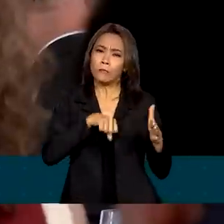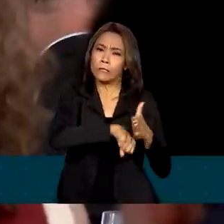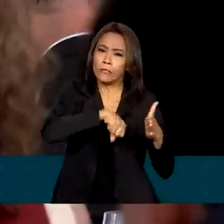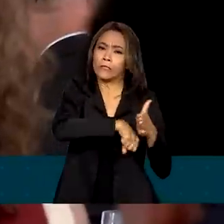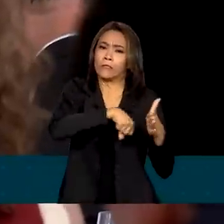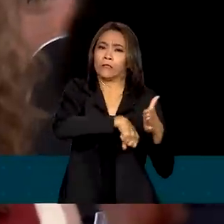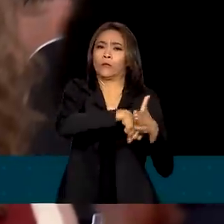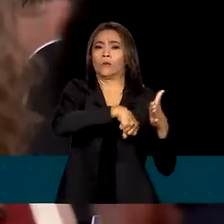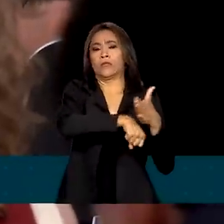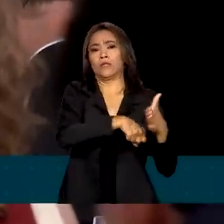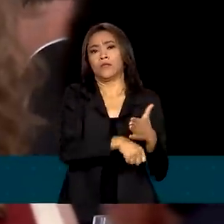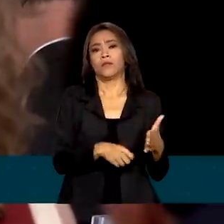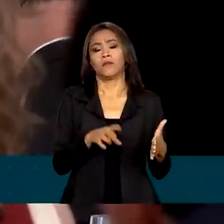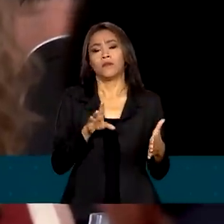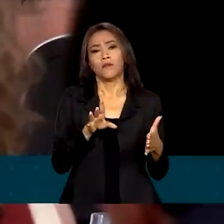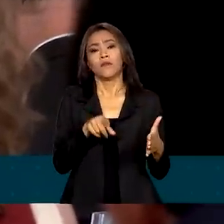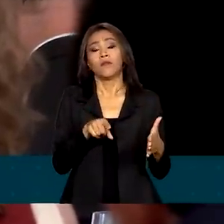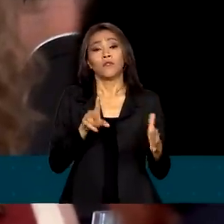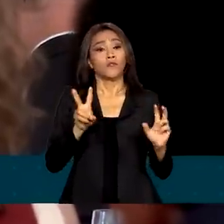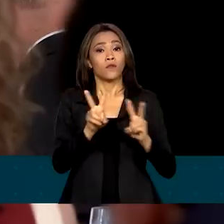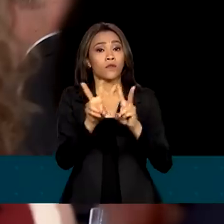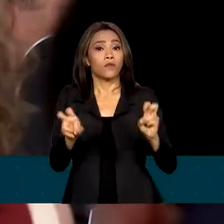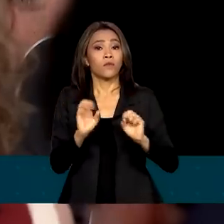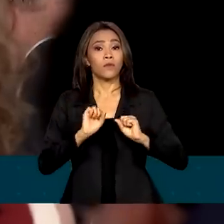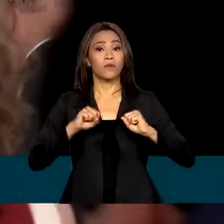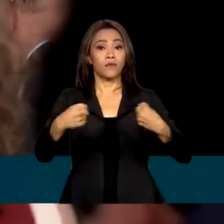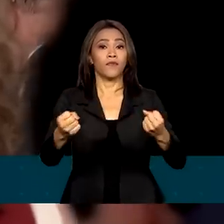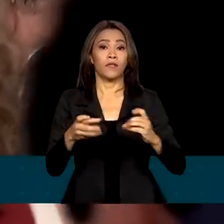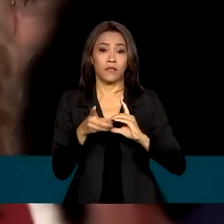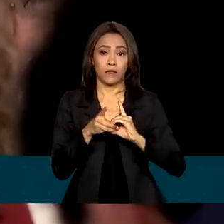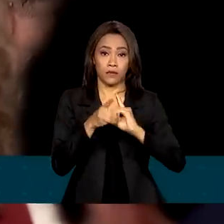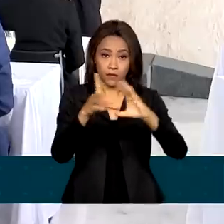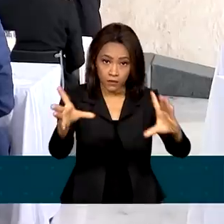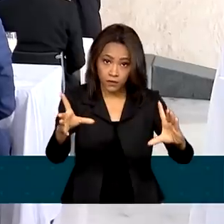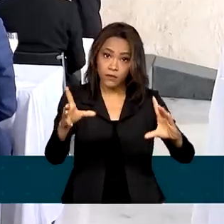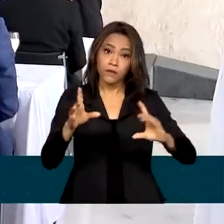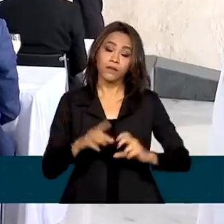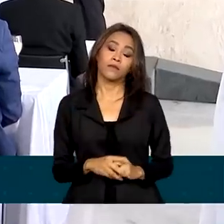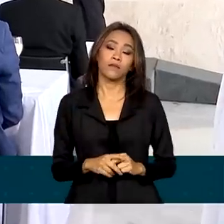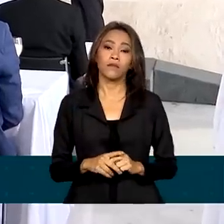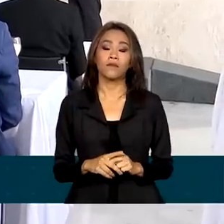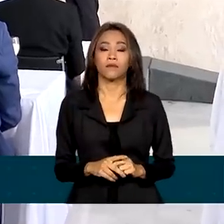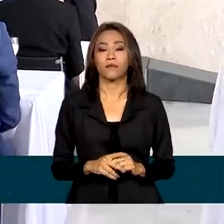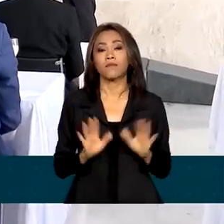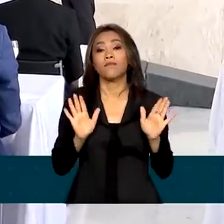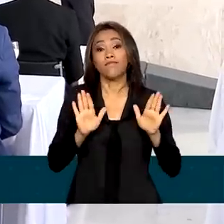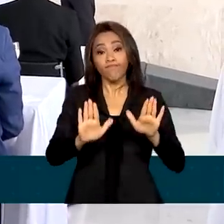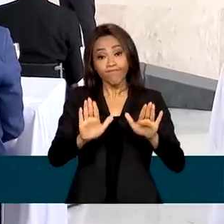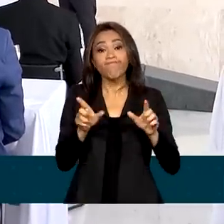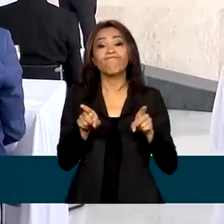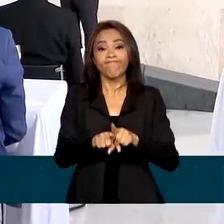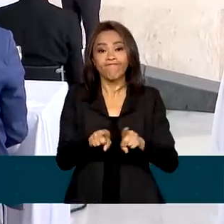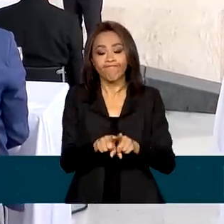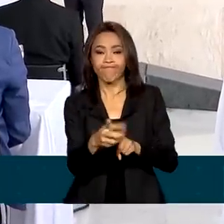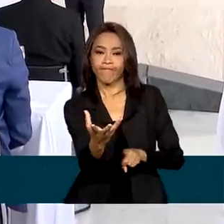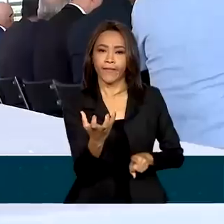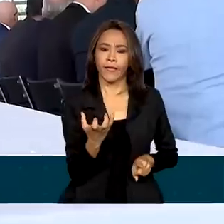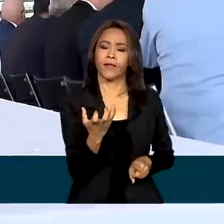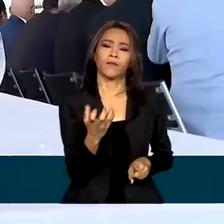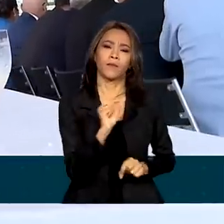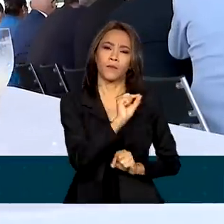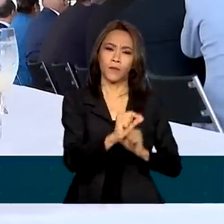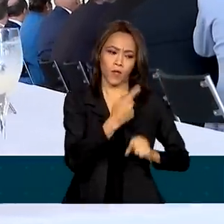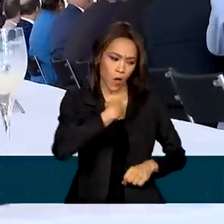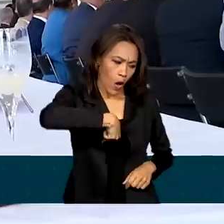Não só como defesa da democracia que temos sido, mas também queremos nos colocar